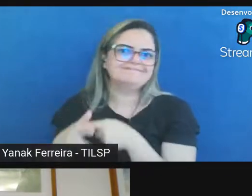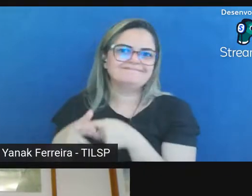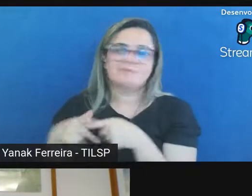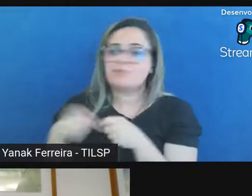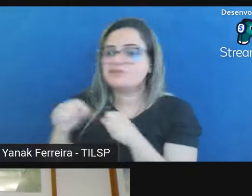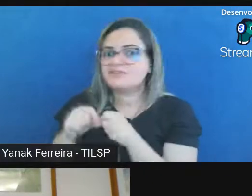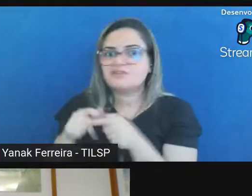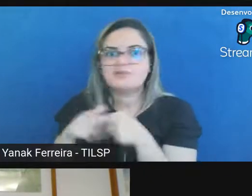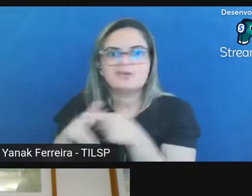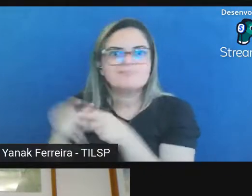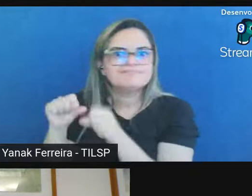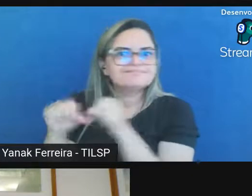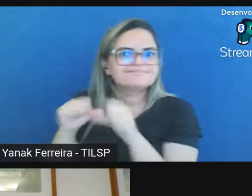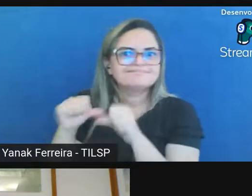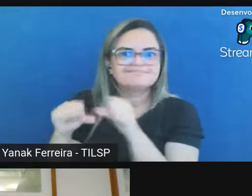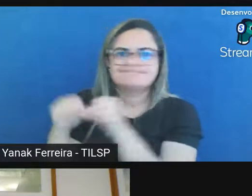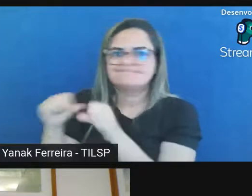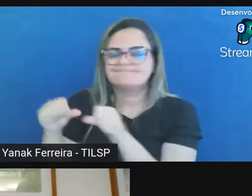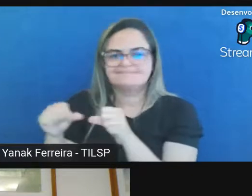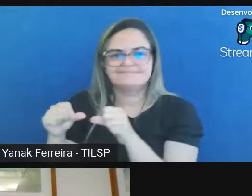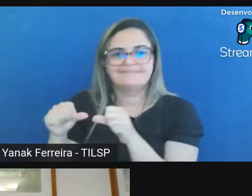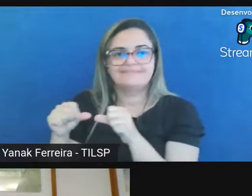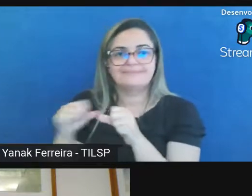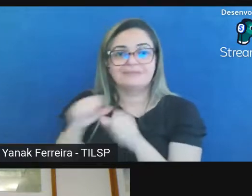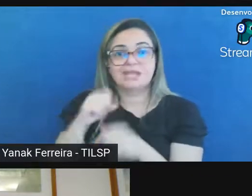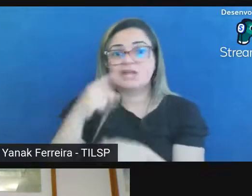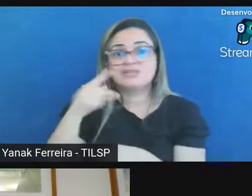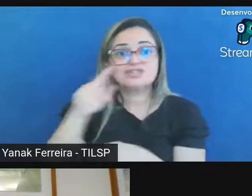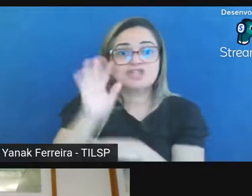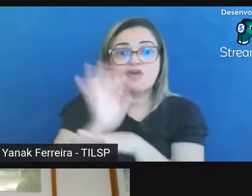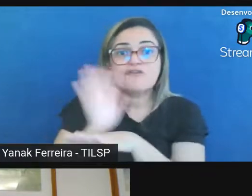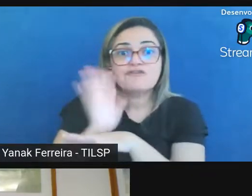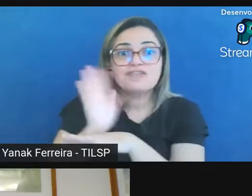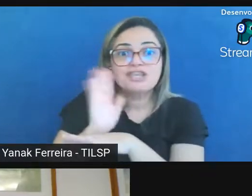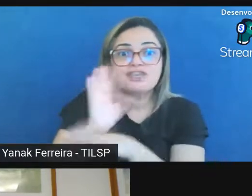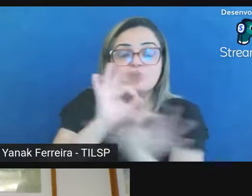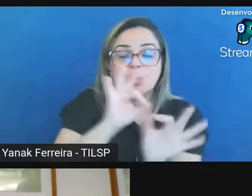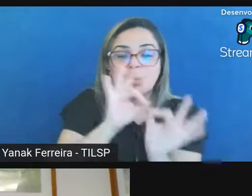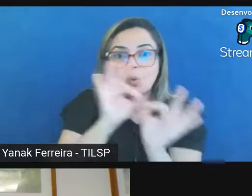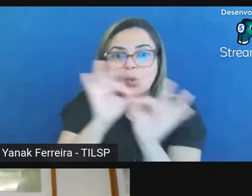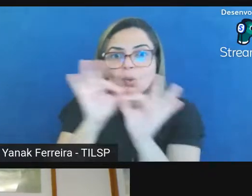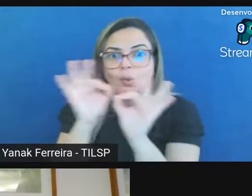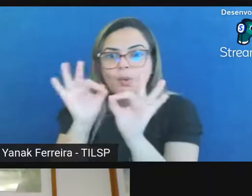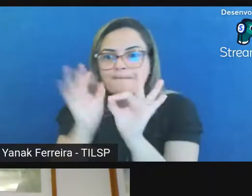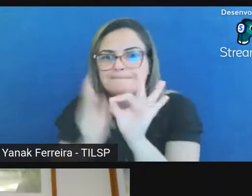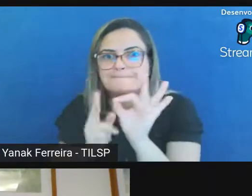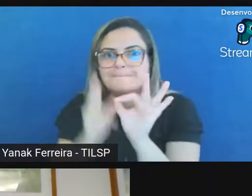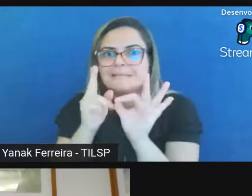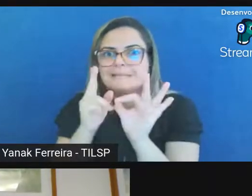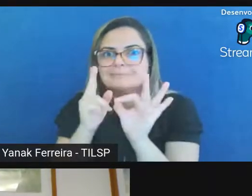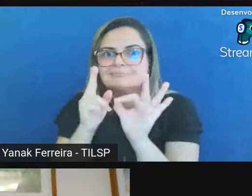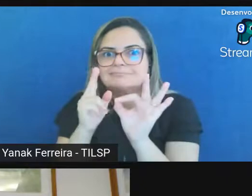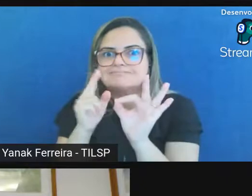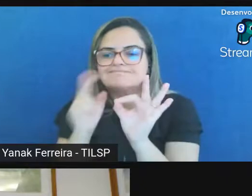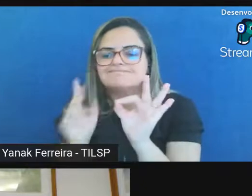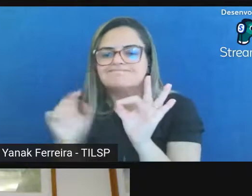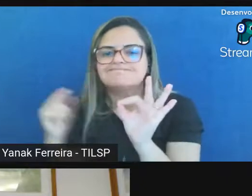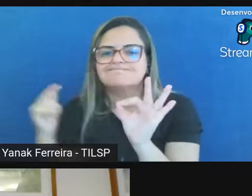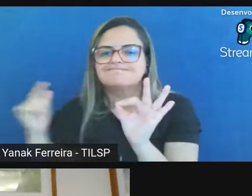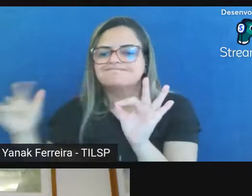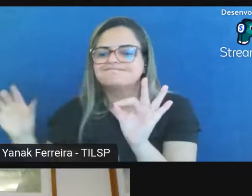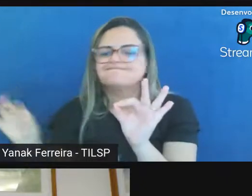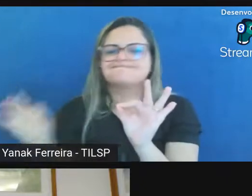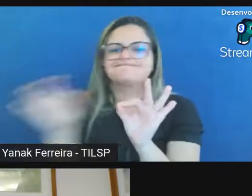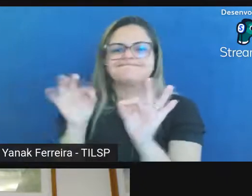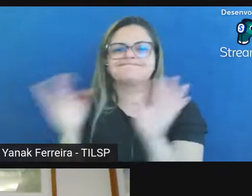digitalmente se é um vídeo eu posso cortar o final daquele vídeo que vai inocentar alguém que